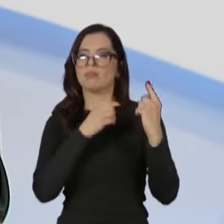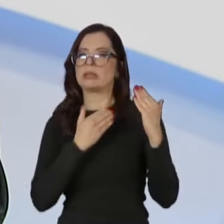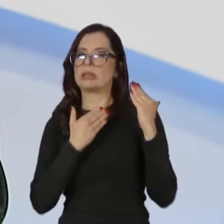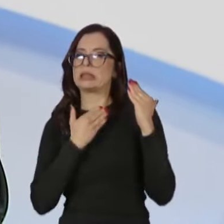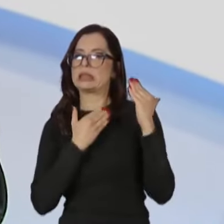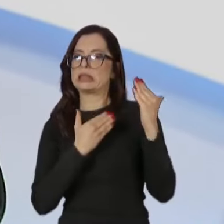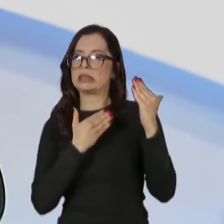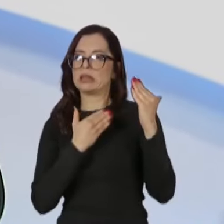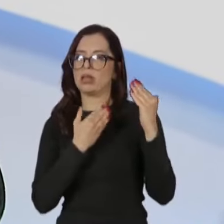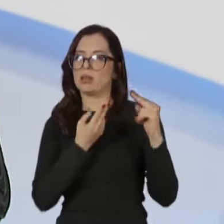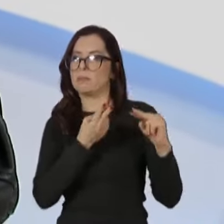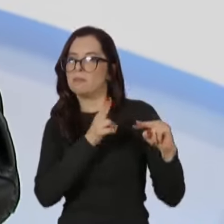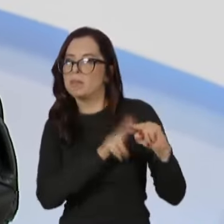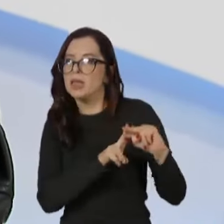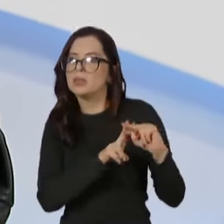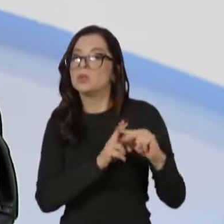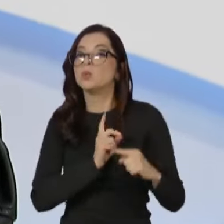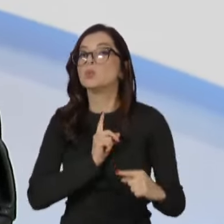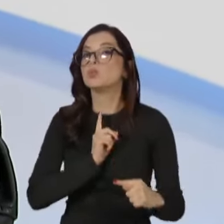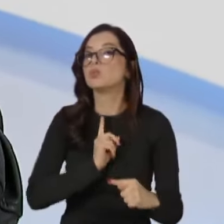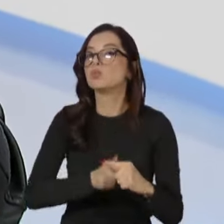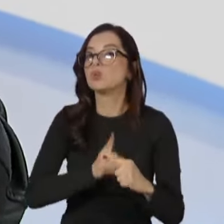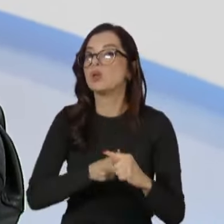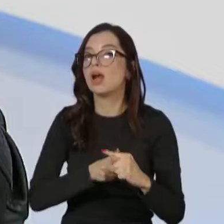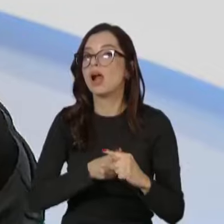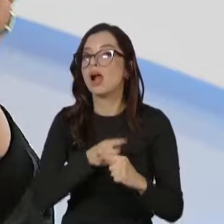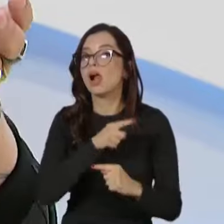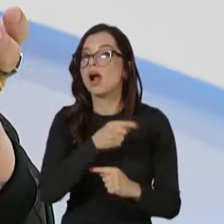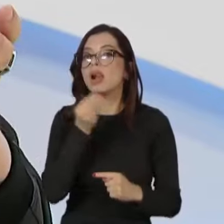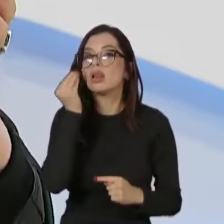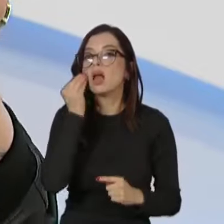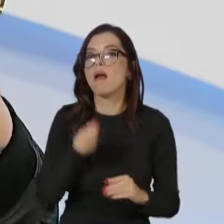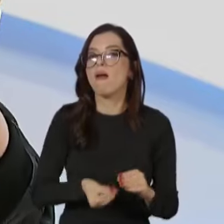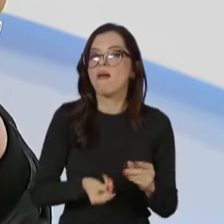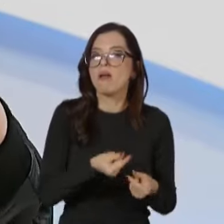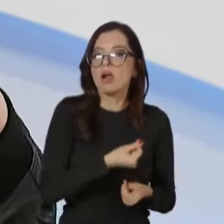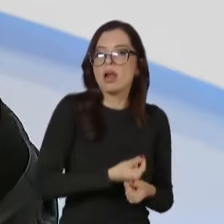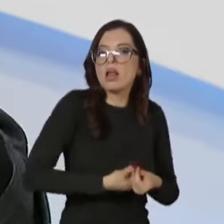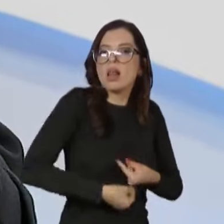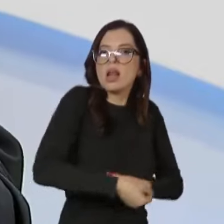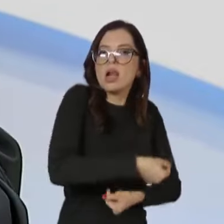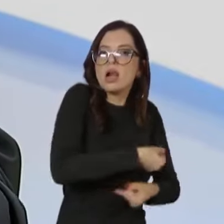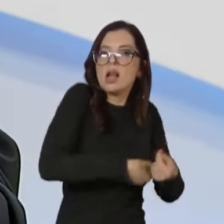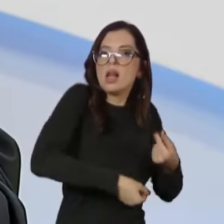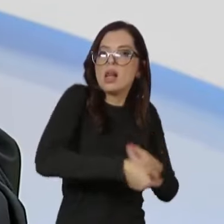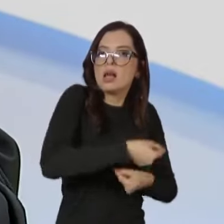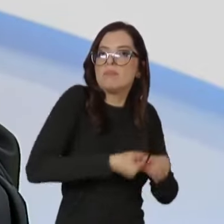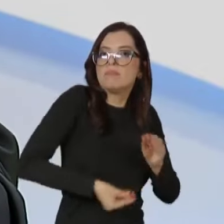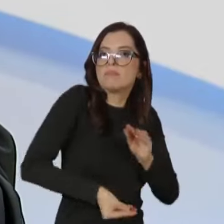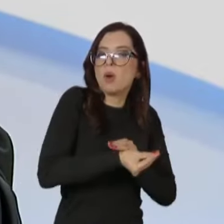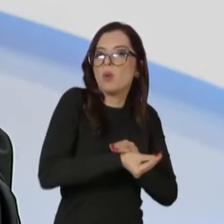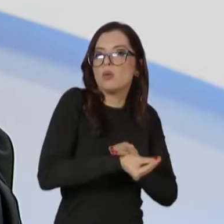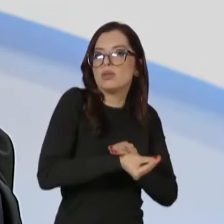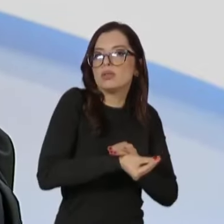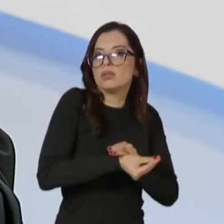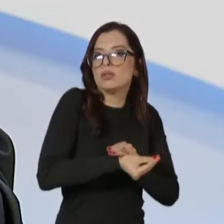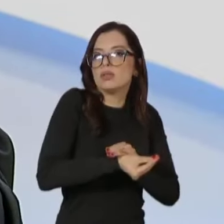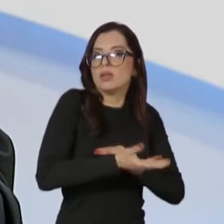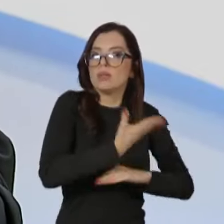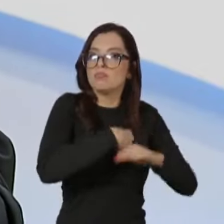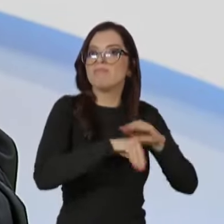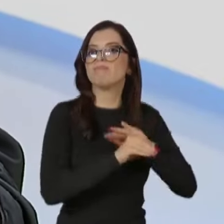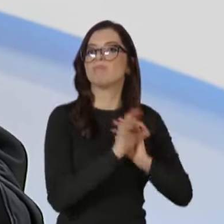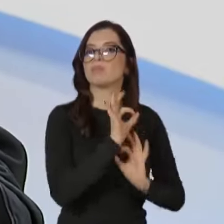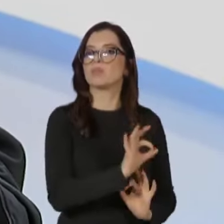lavar mais dinheiro ainda do cara preto e do sem sangue, que ele é suspeito de matar, são dois bandidos do